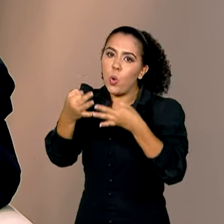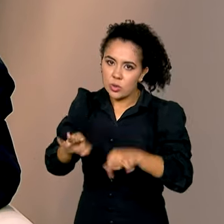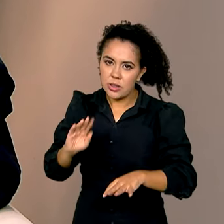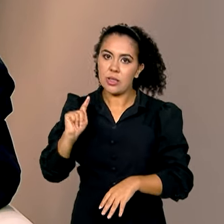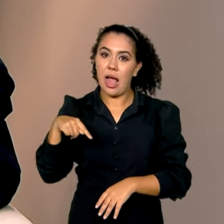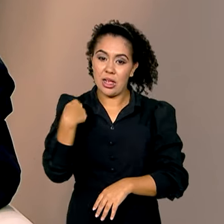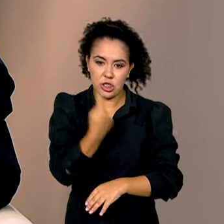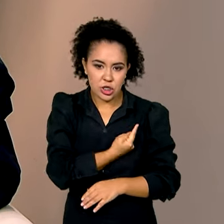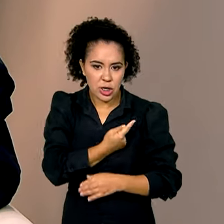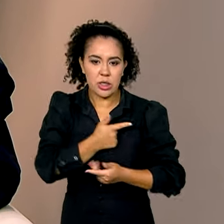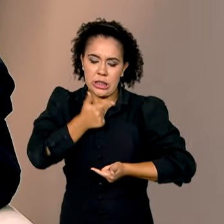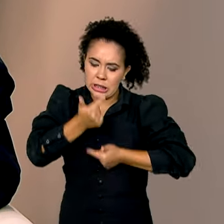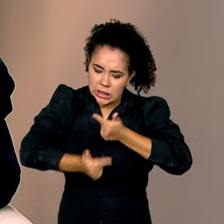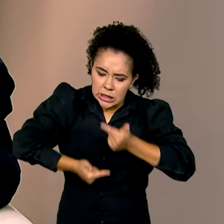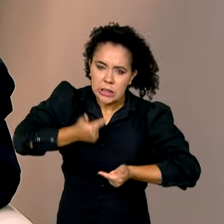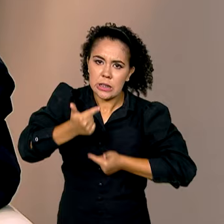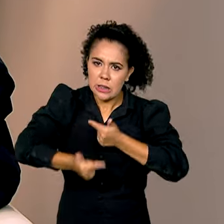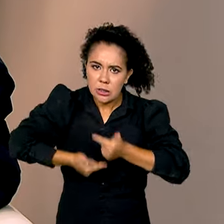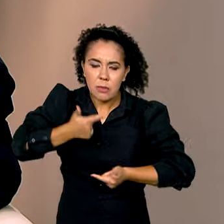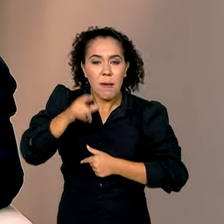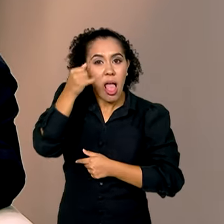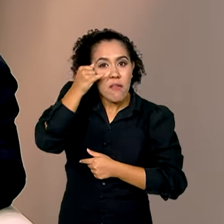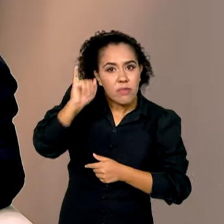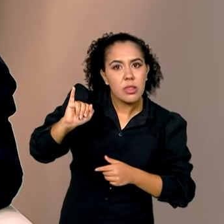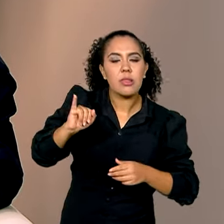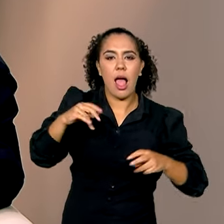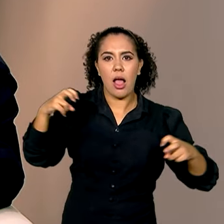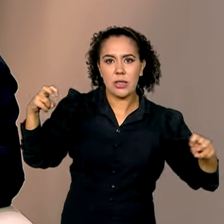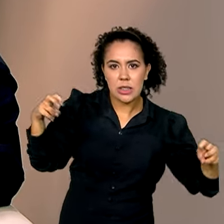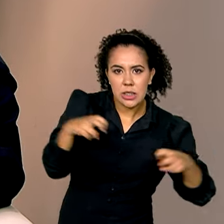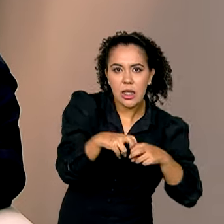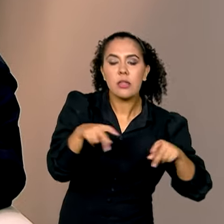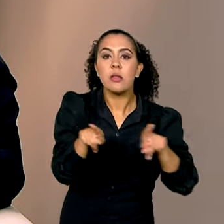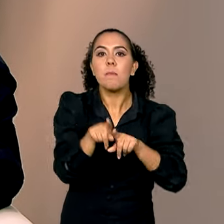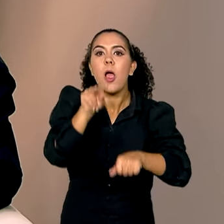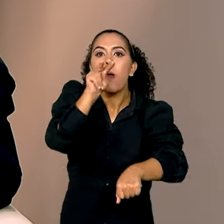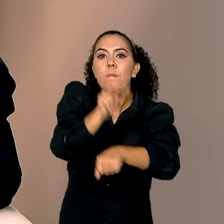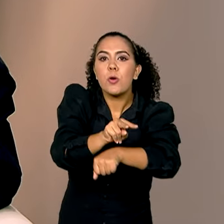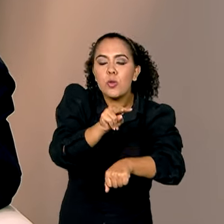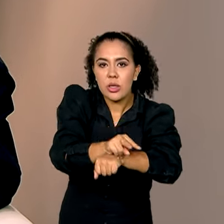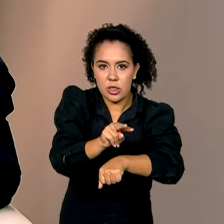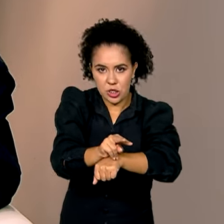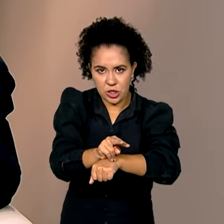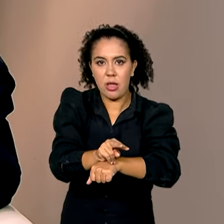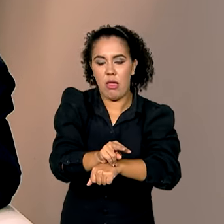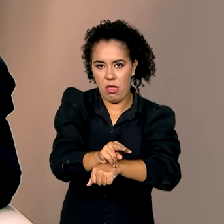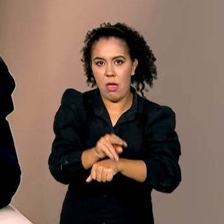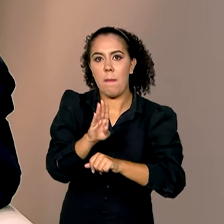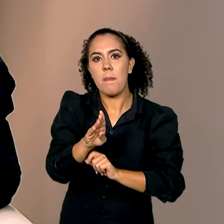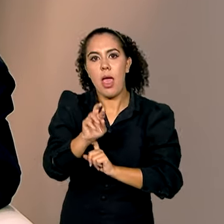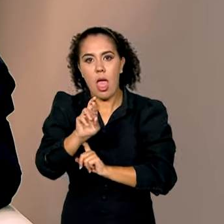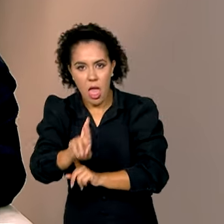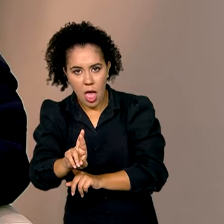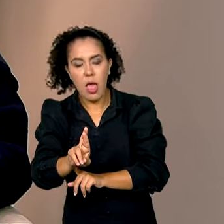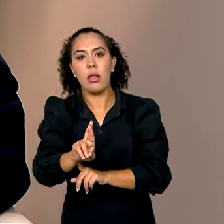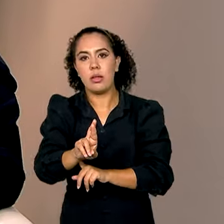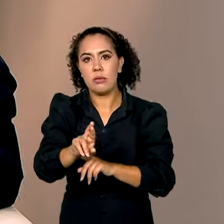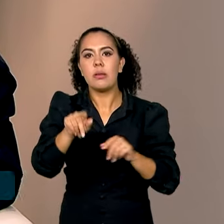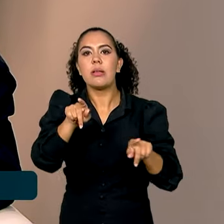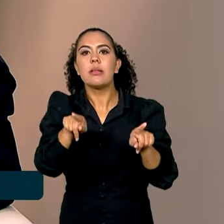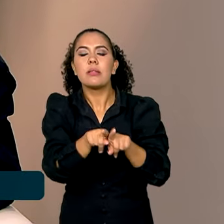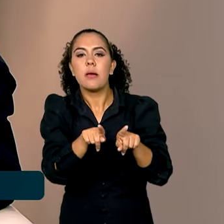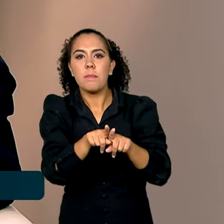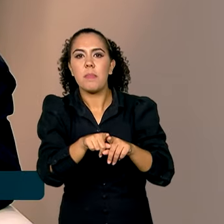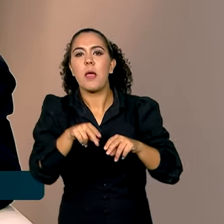diuturnamente para evitar os acidentes e proteger, às vezes, até quem não quer ser protegido, por conta desses